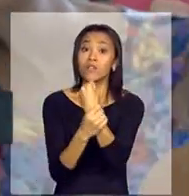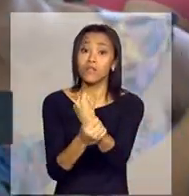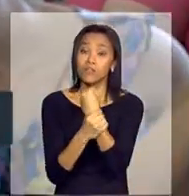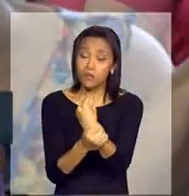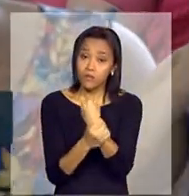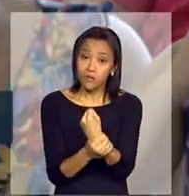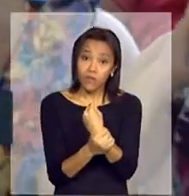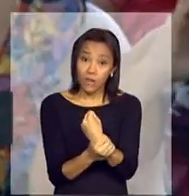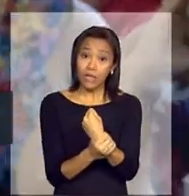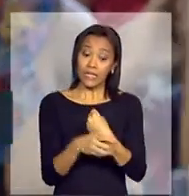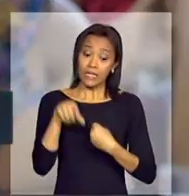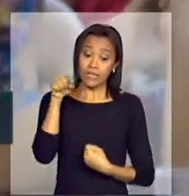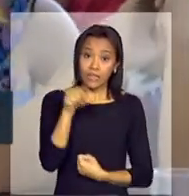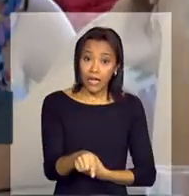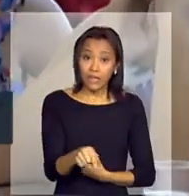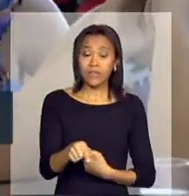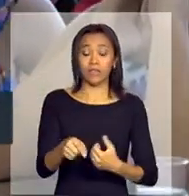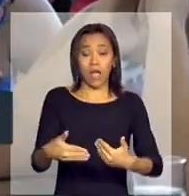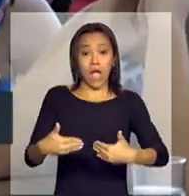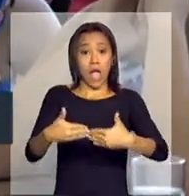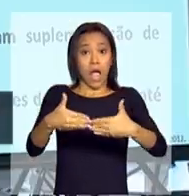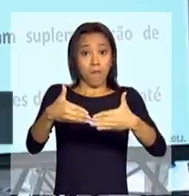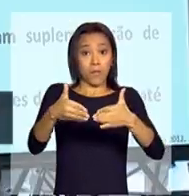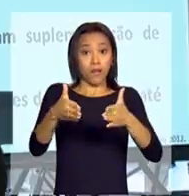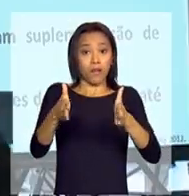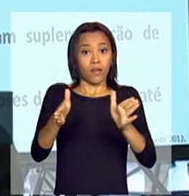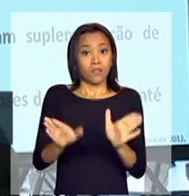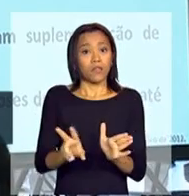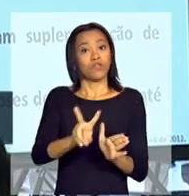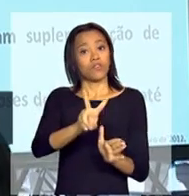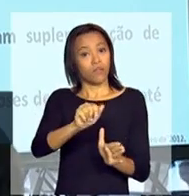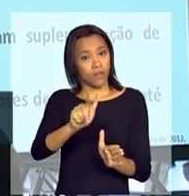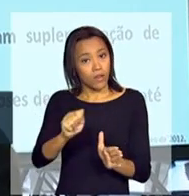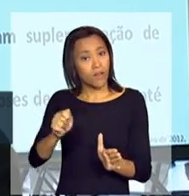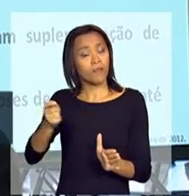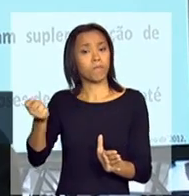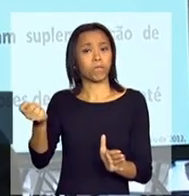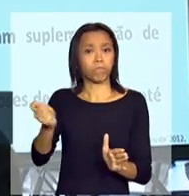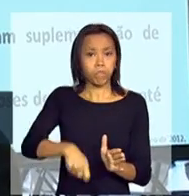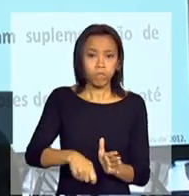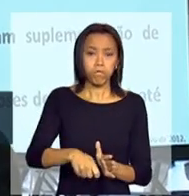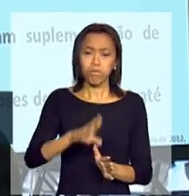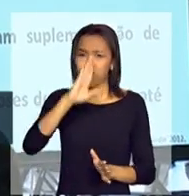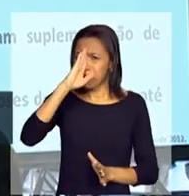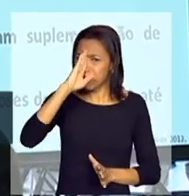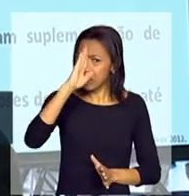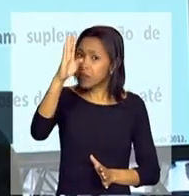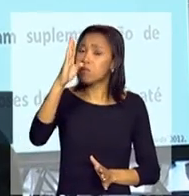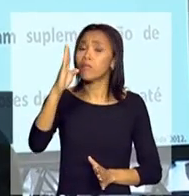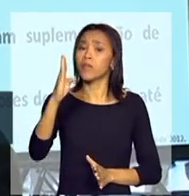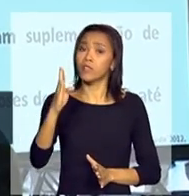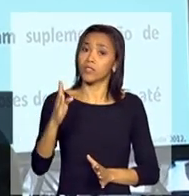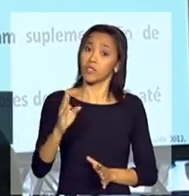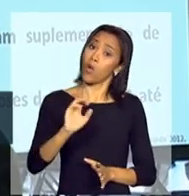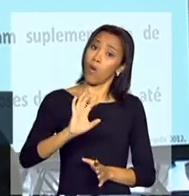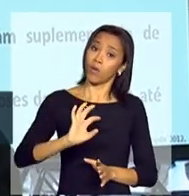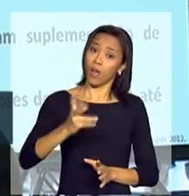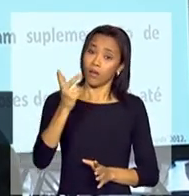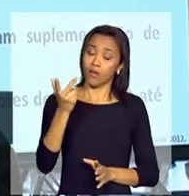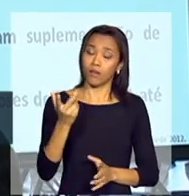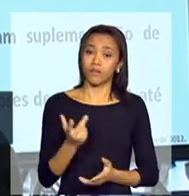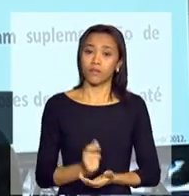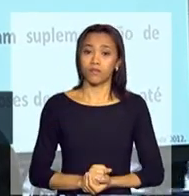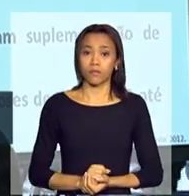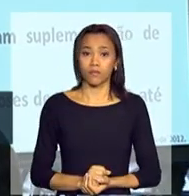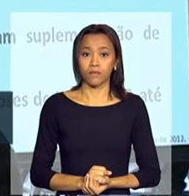Induzir que essa ampliação aconteça, principalmente ou prioritariamente, ou que aconteça nos mesmos